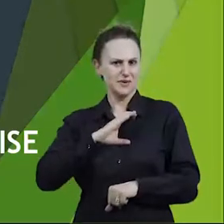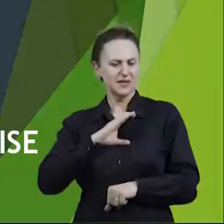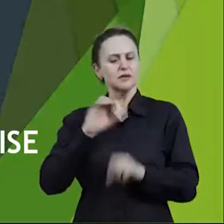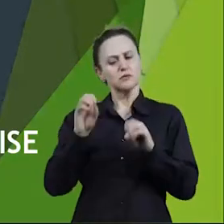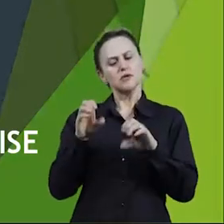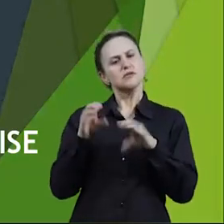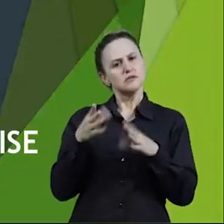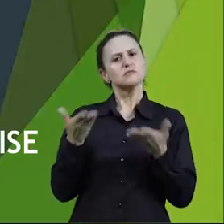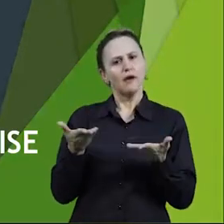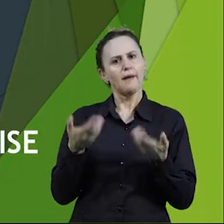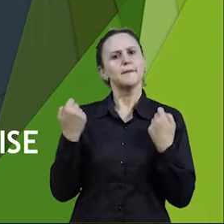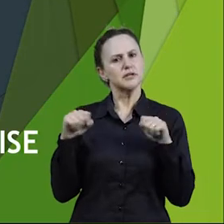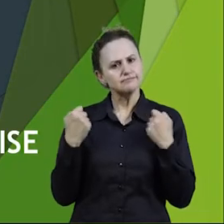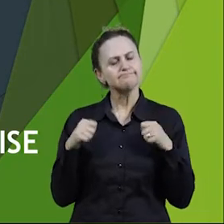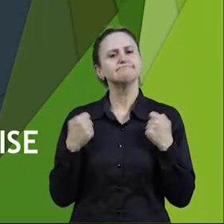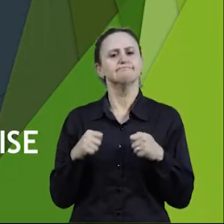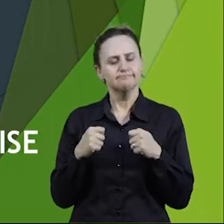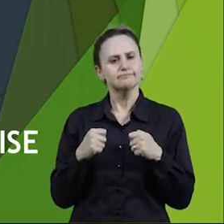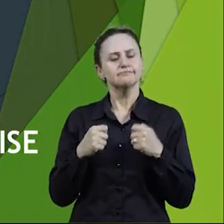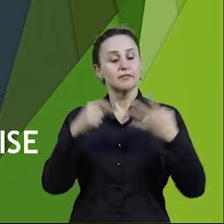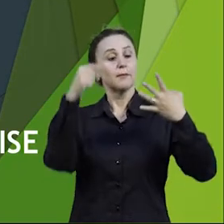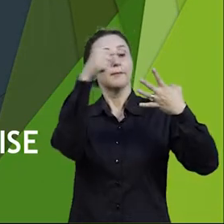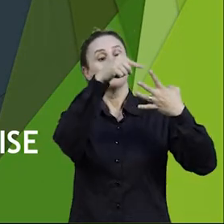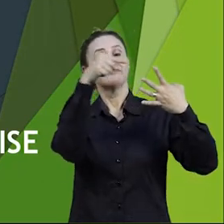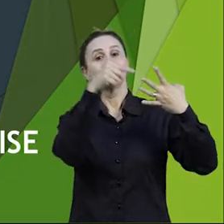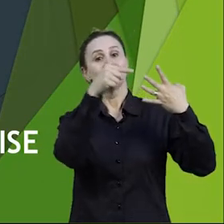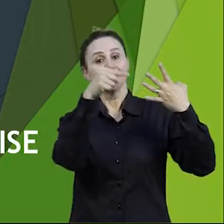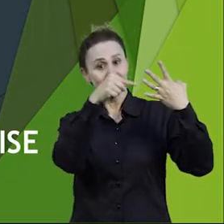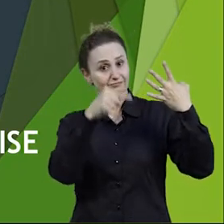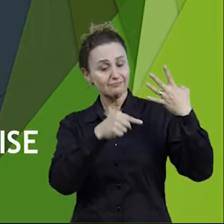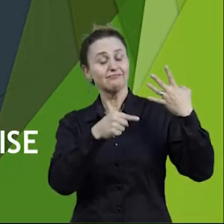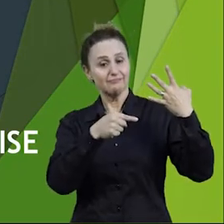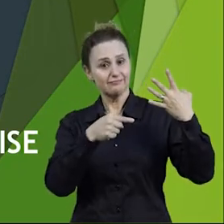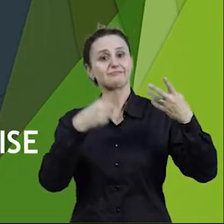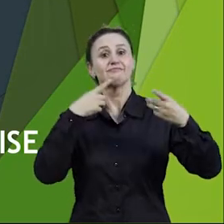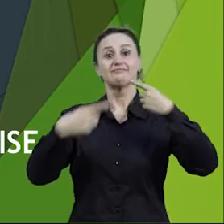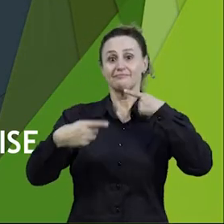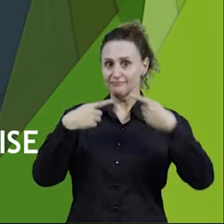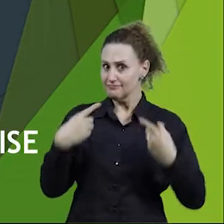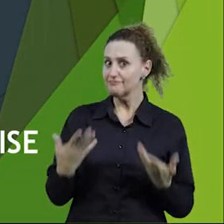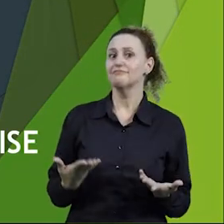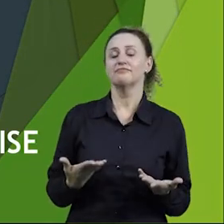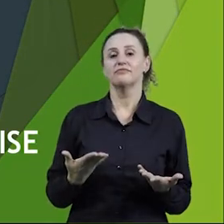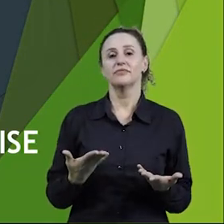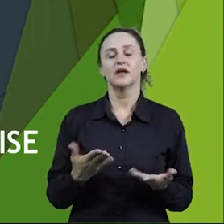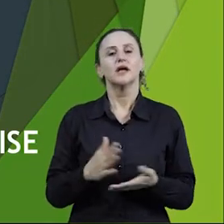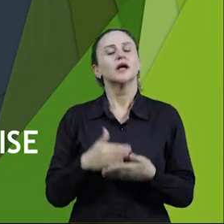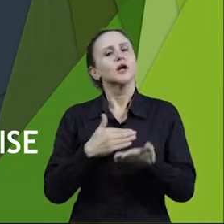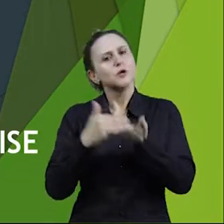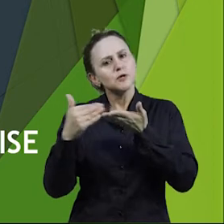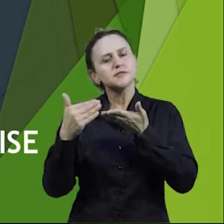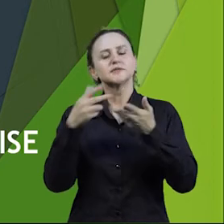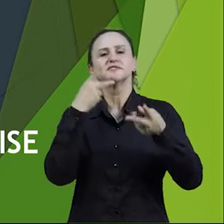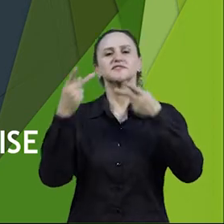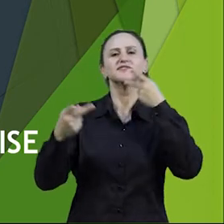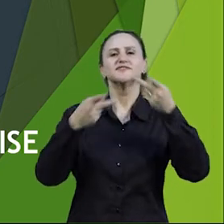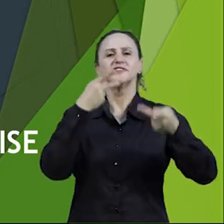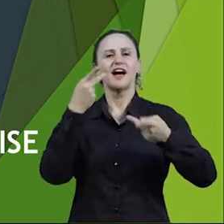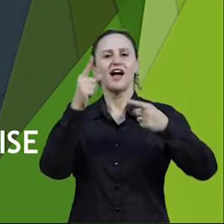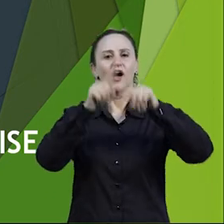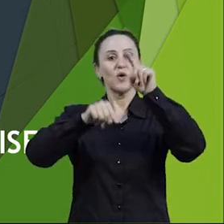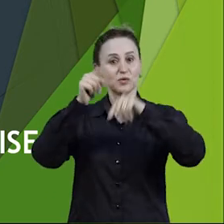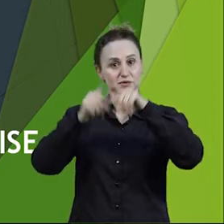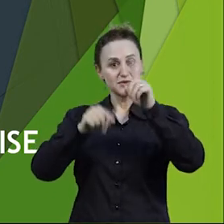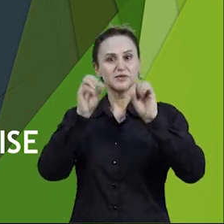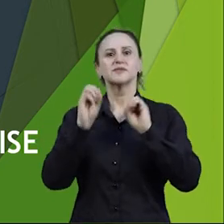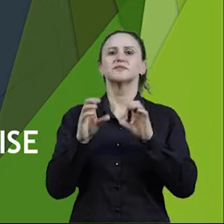portuguesa tem que perpassar, então, por essas quatro práticas discursivas. A gente começa, então, falando sobre